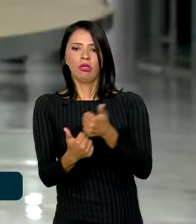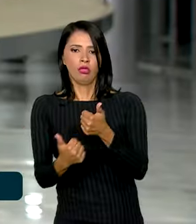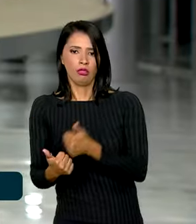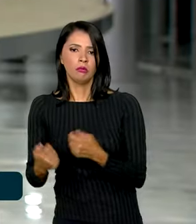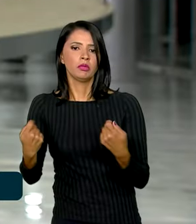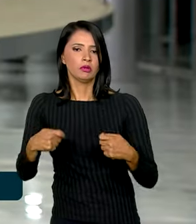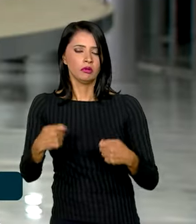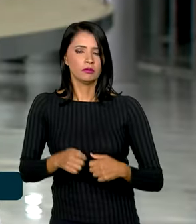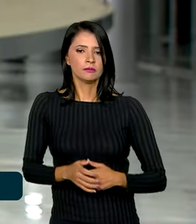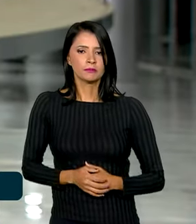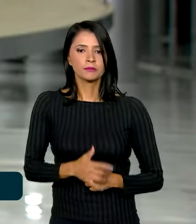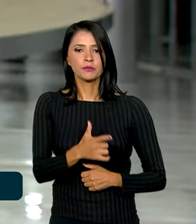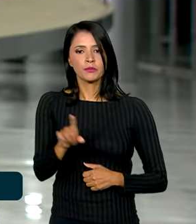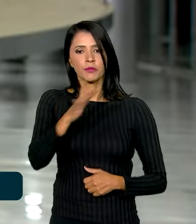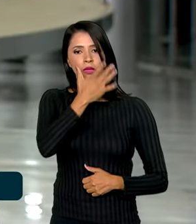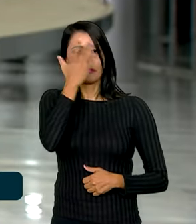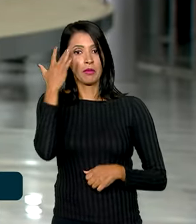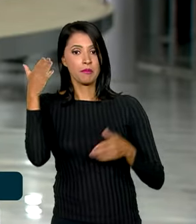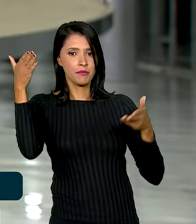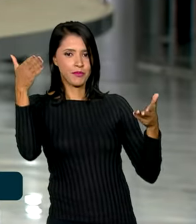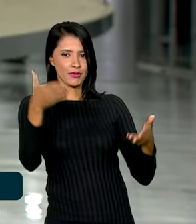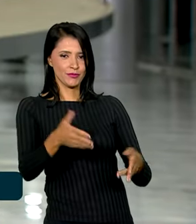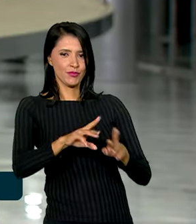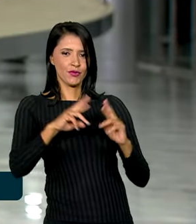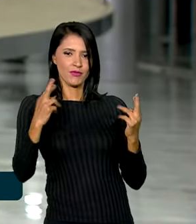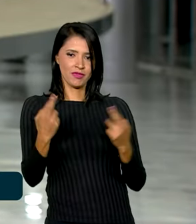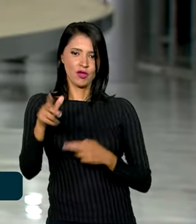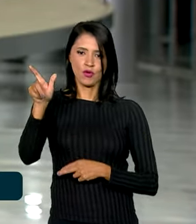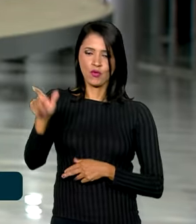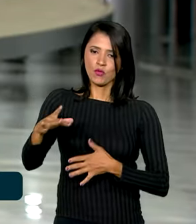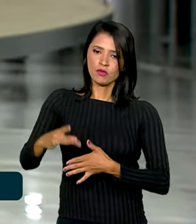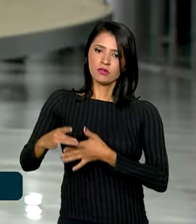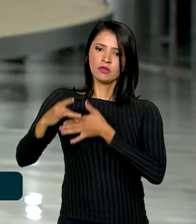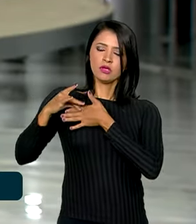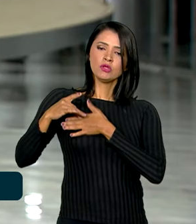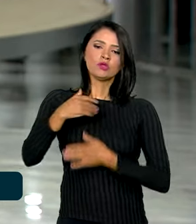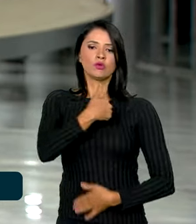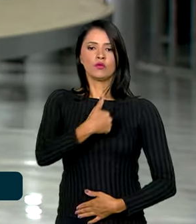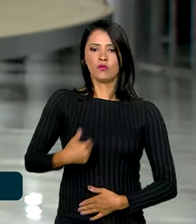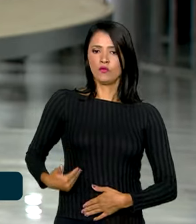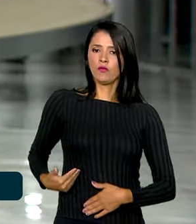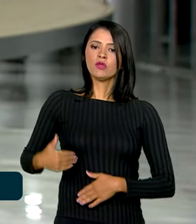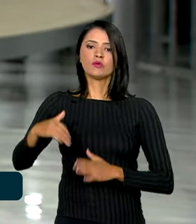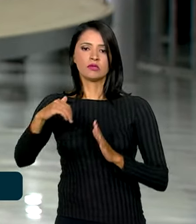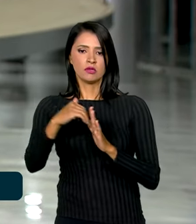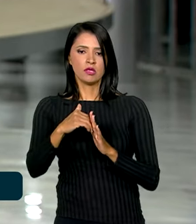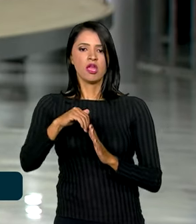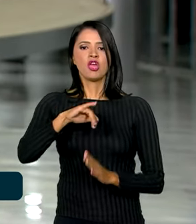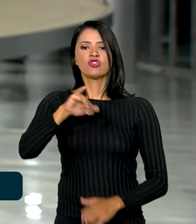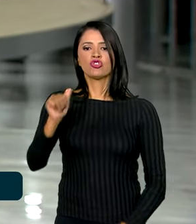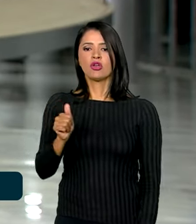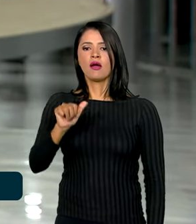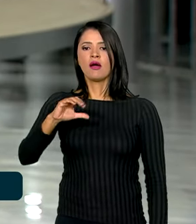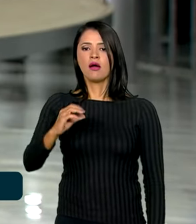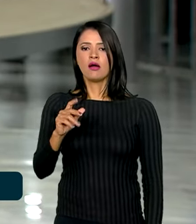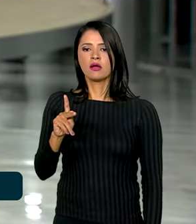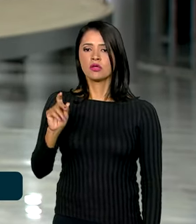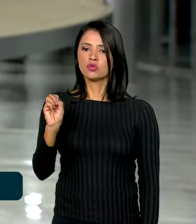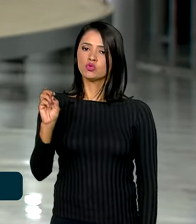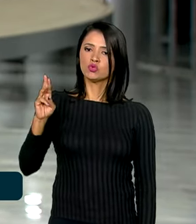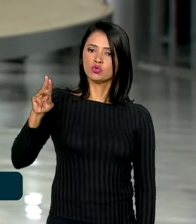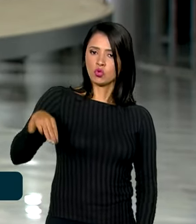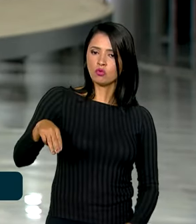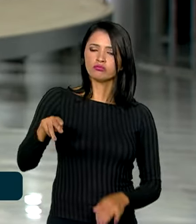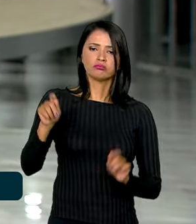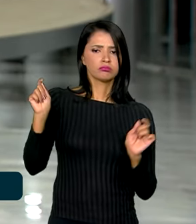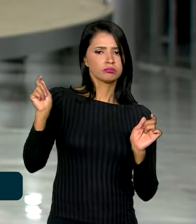Quem também participou desta reunião foi o líder do governo no Senado, Jax Wagner. O senador disse que a possibilidade